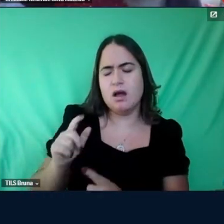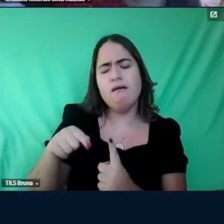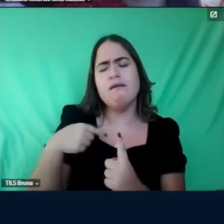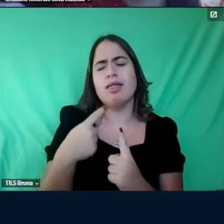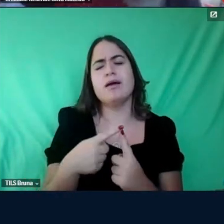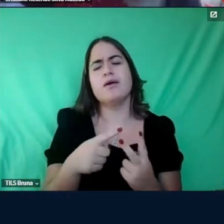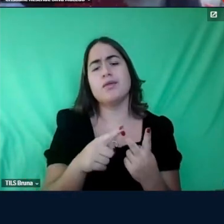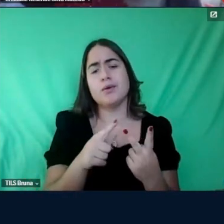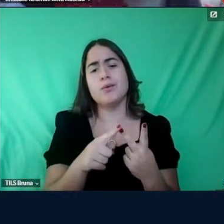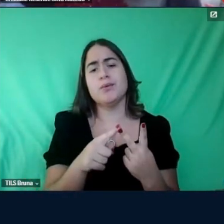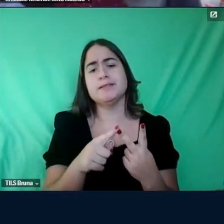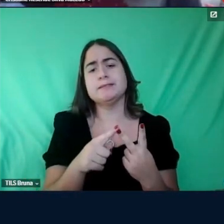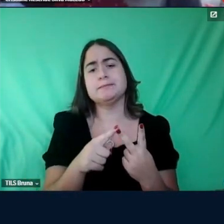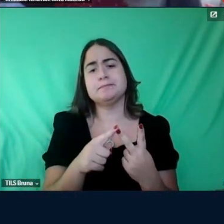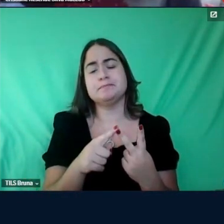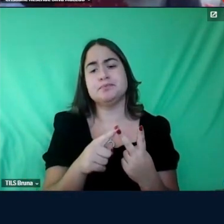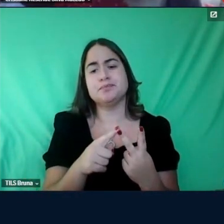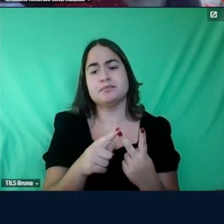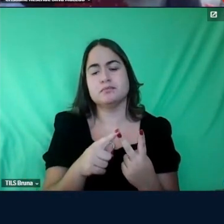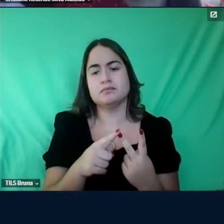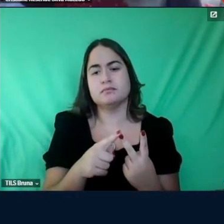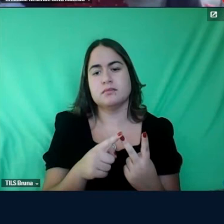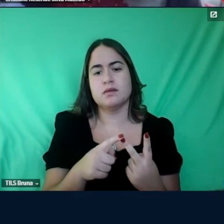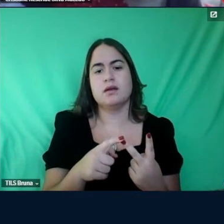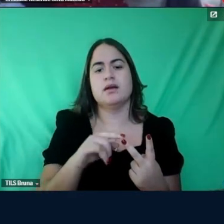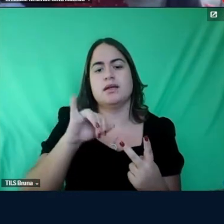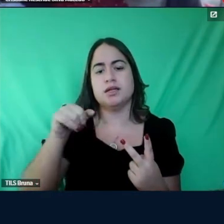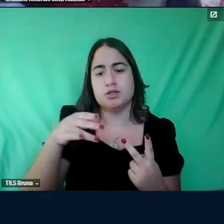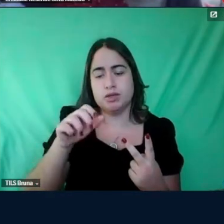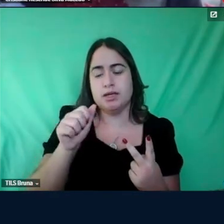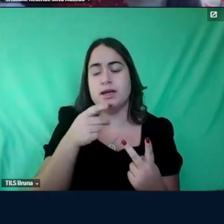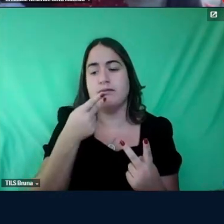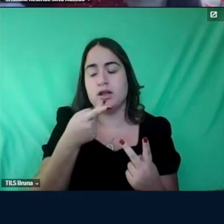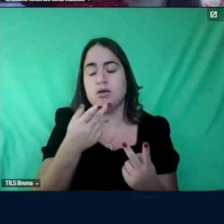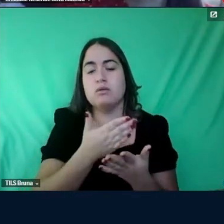eu acho que faço coro com o que a Juliana falou no início